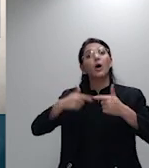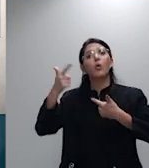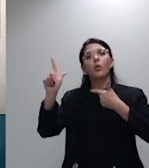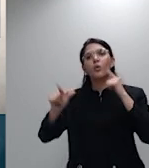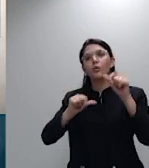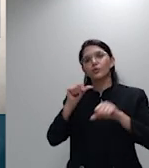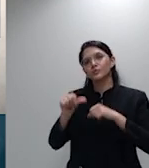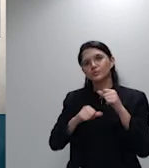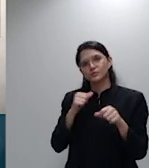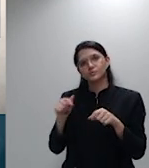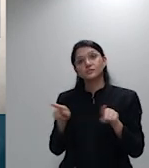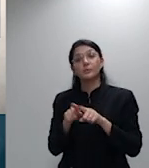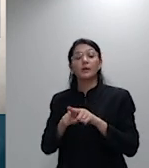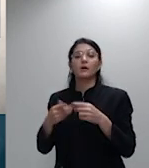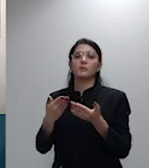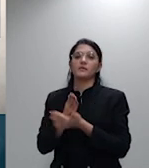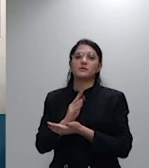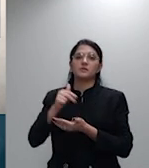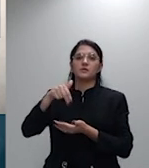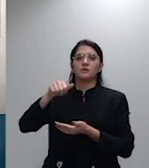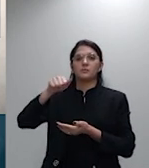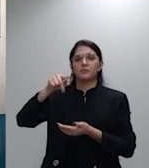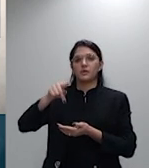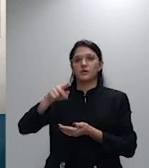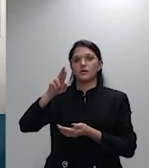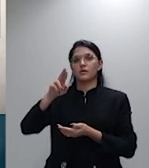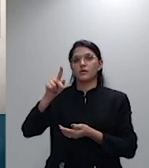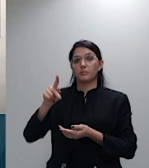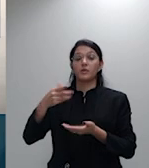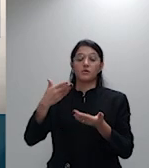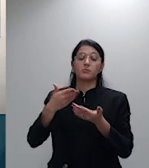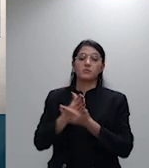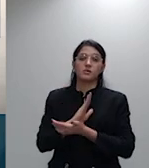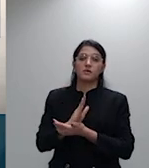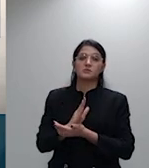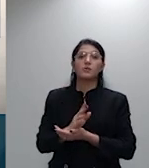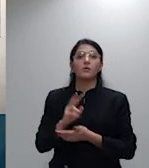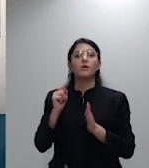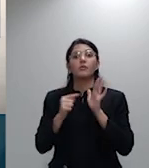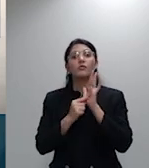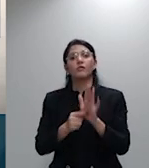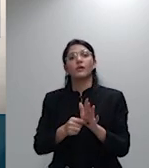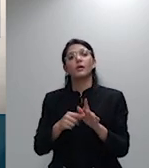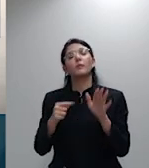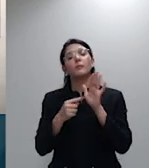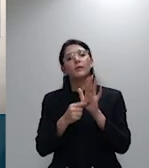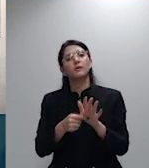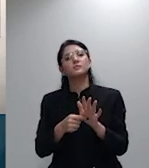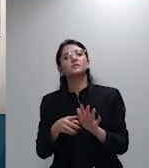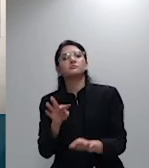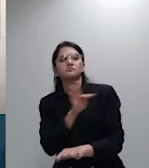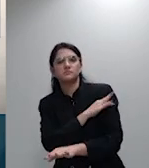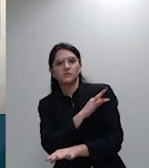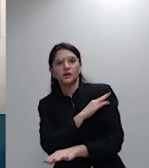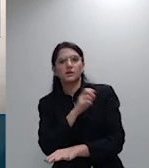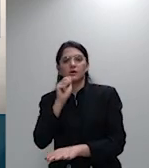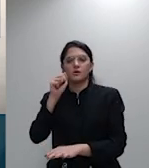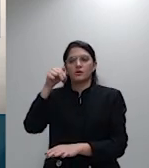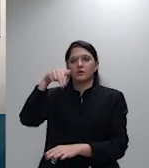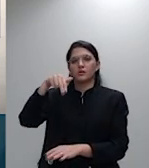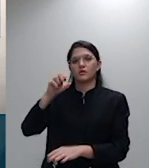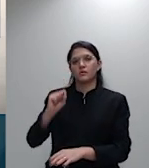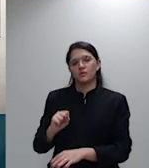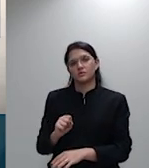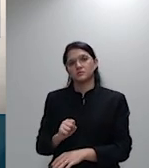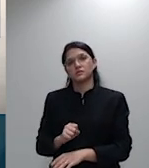circunscrito à discricionariedade técnica da agência reguladora sendo portanto incontrastável pelo poder